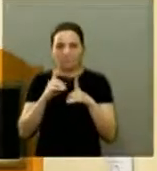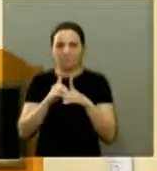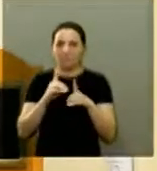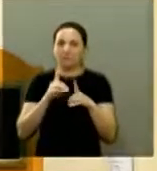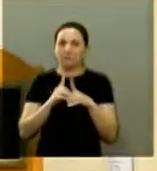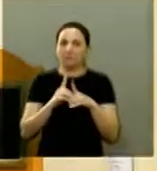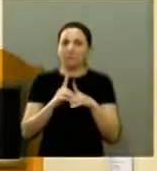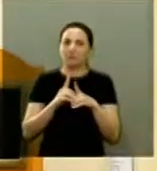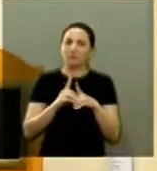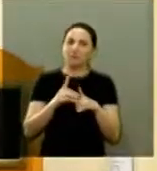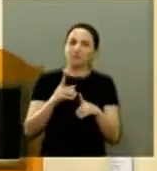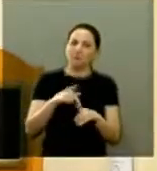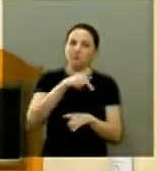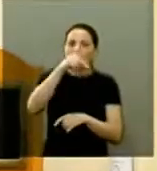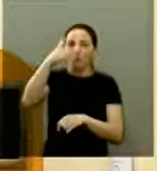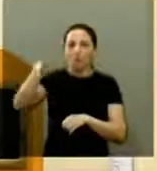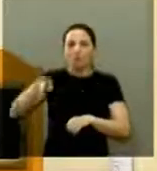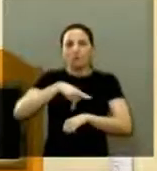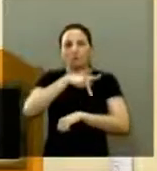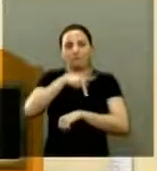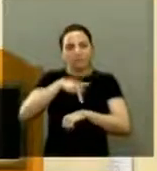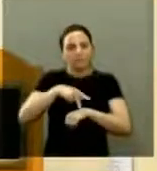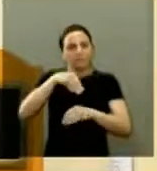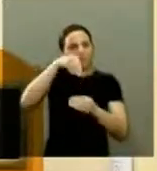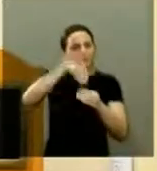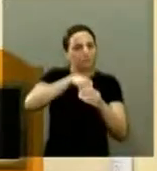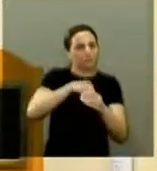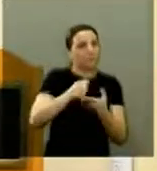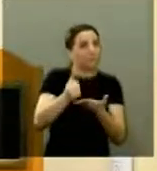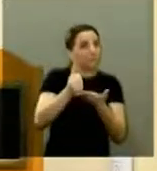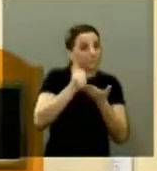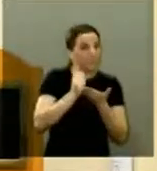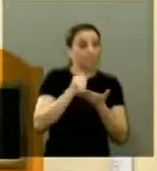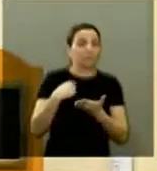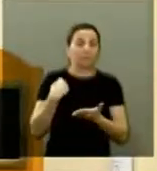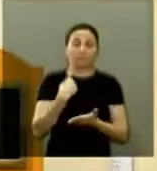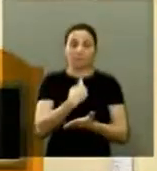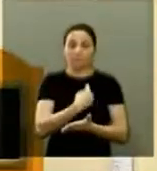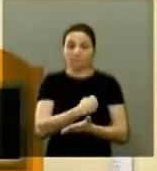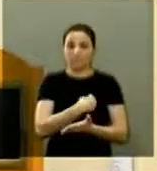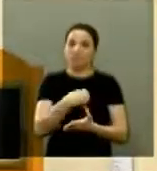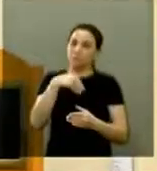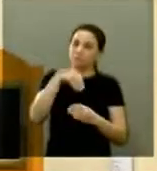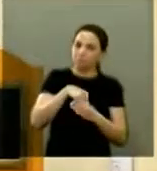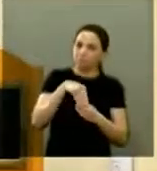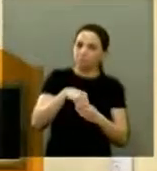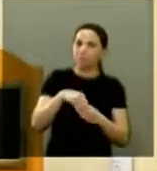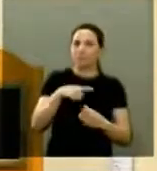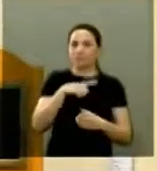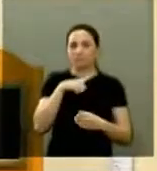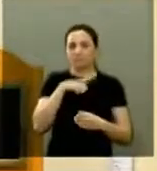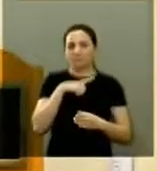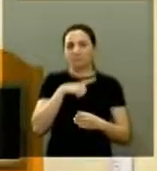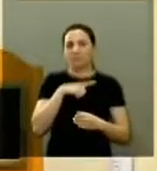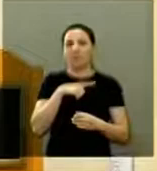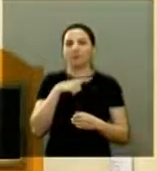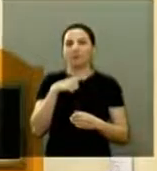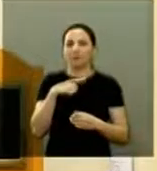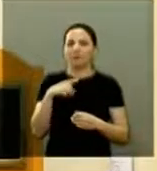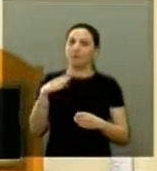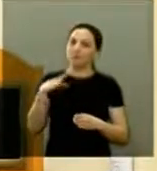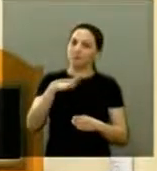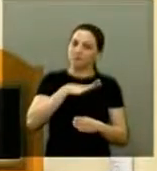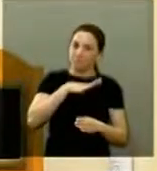estar em outro partido, ter outras candidaturas, também apoiou a nossa candidatura no sentido de considerar como uma candidatura